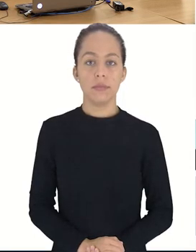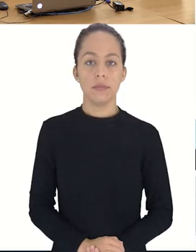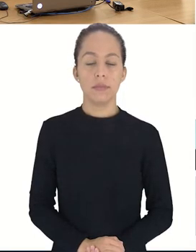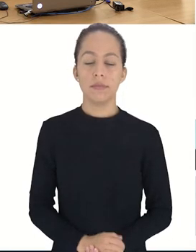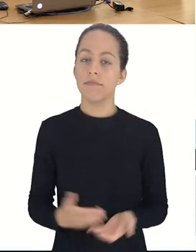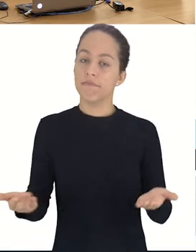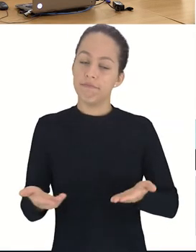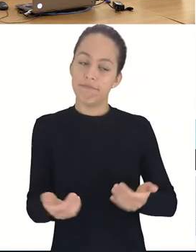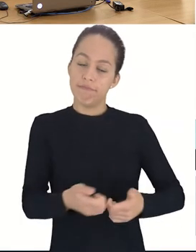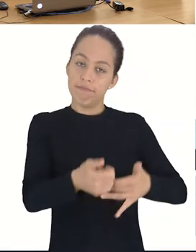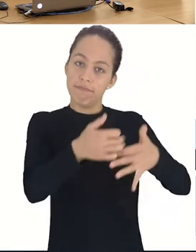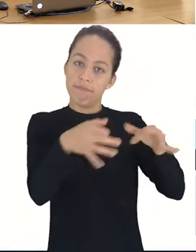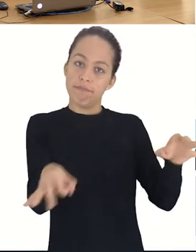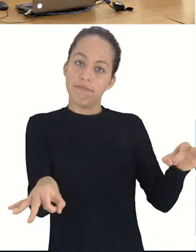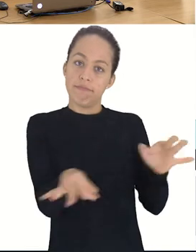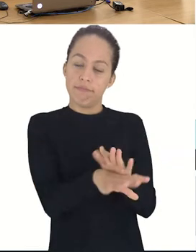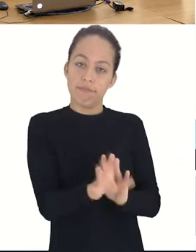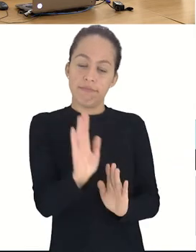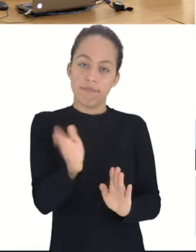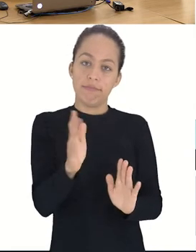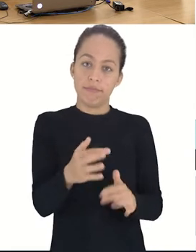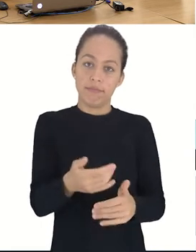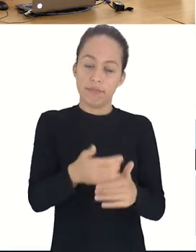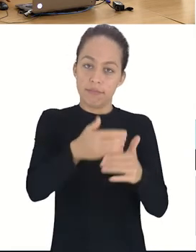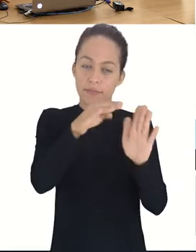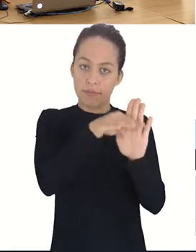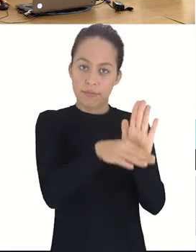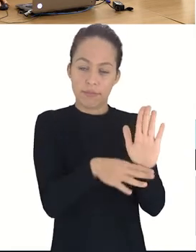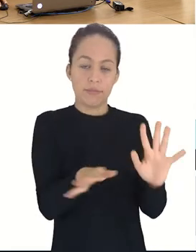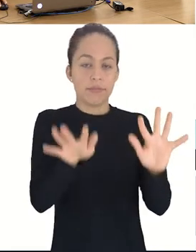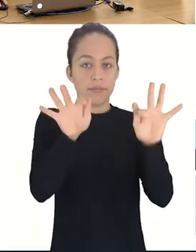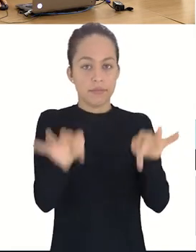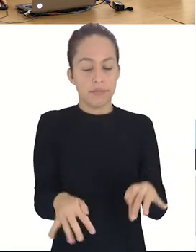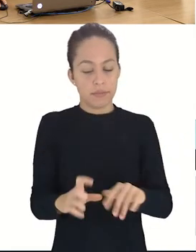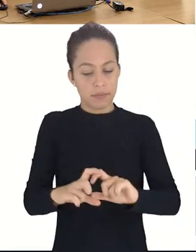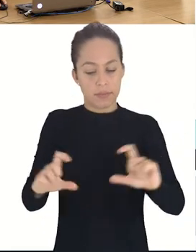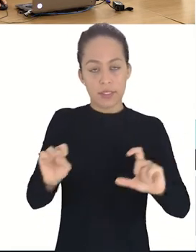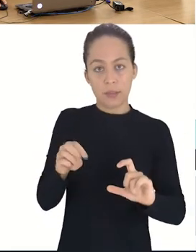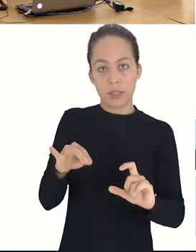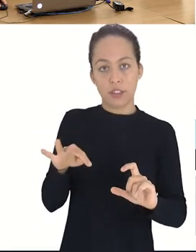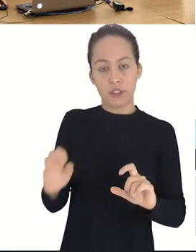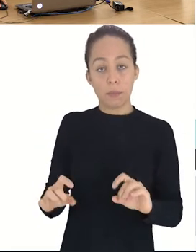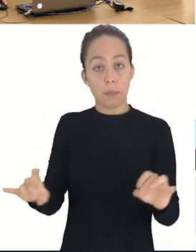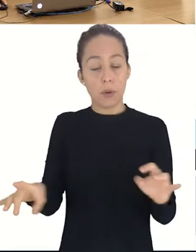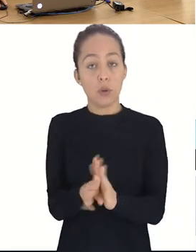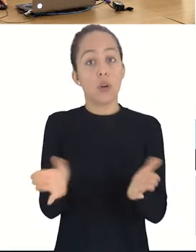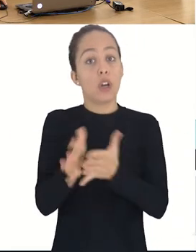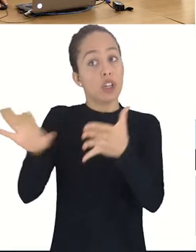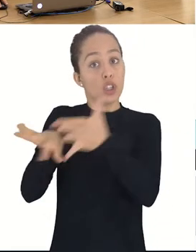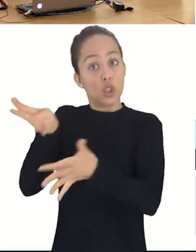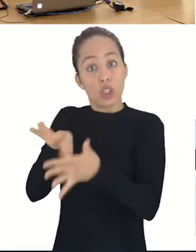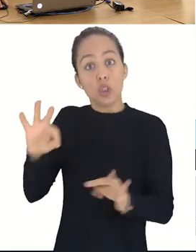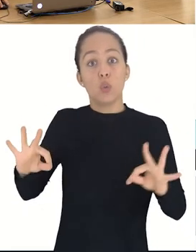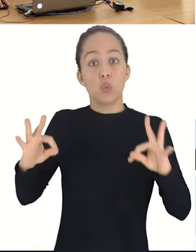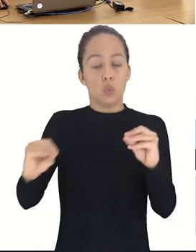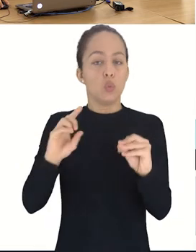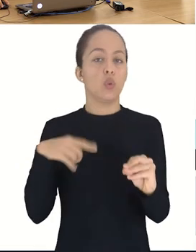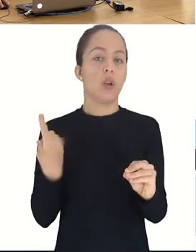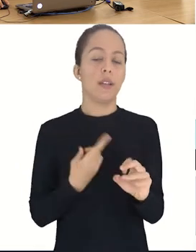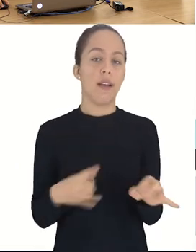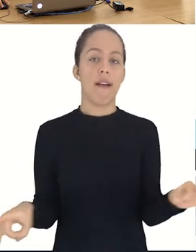Pronto, chegamos ao final da lista, a semente pode ser conferida. Com isso, terminamos todos os sorteios.